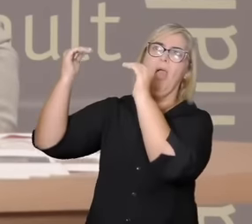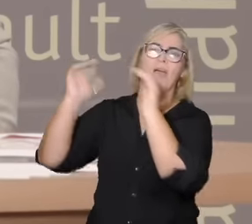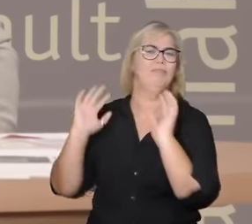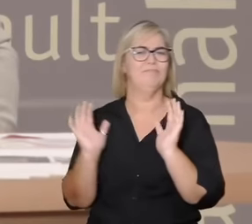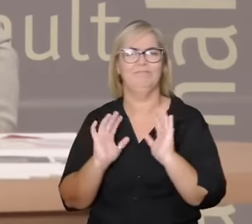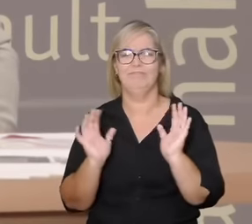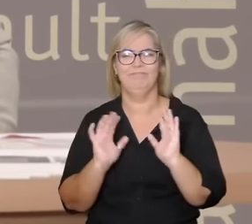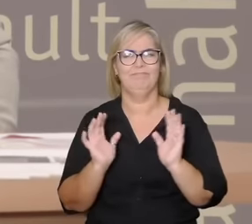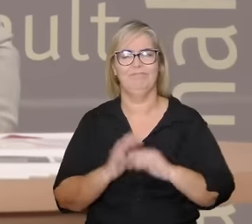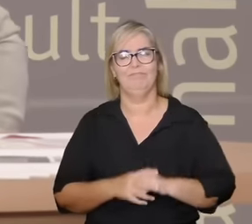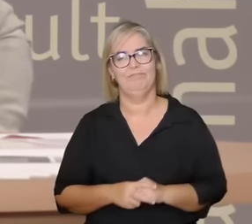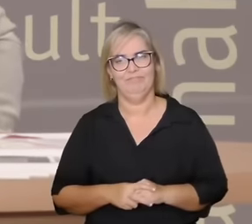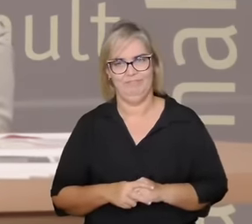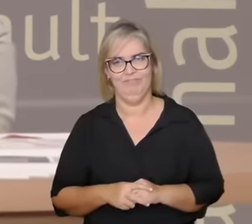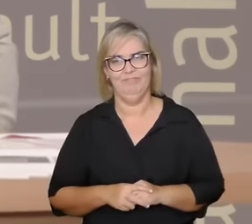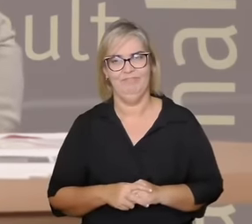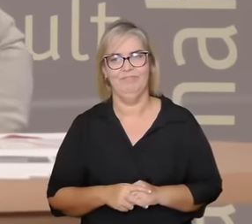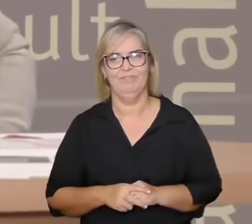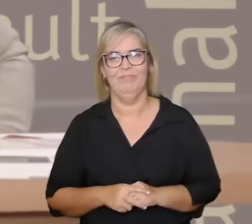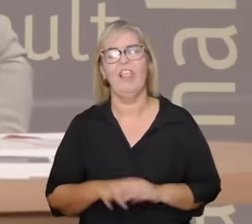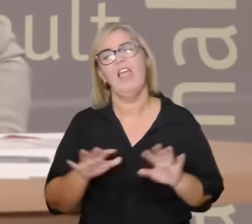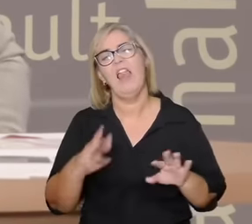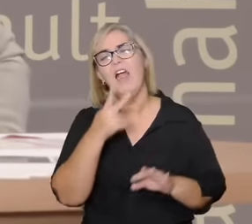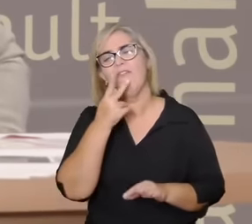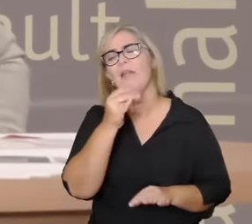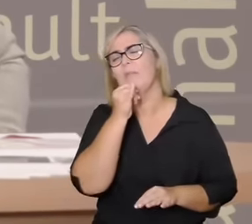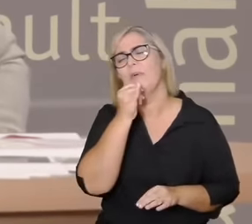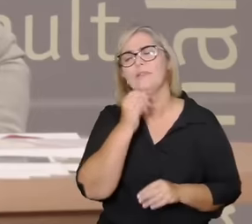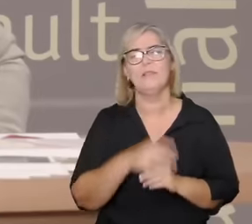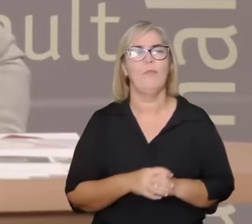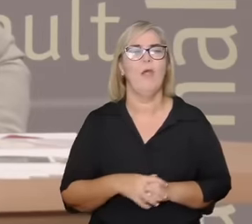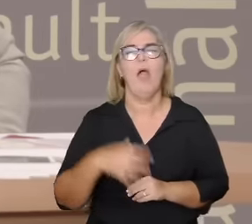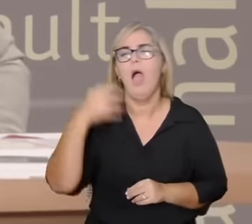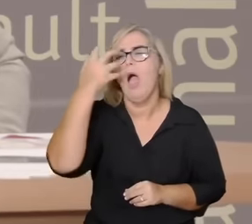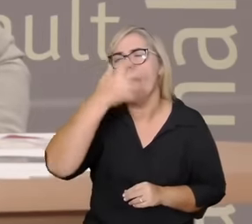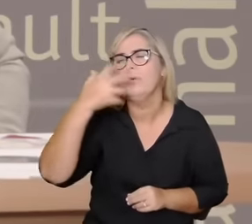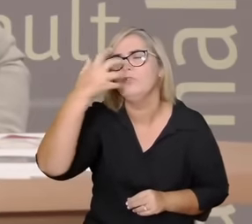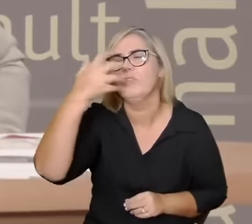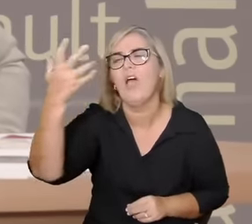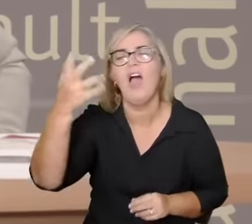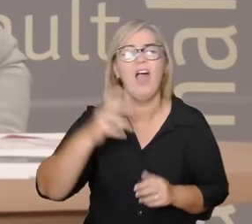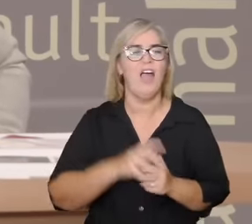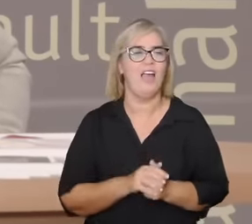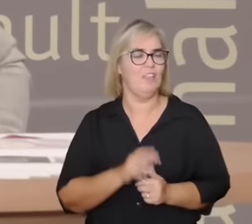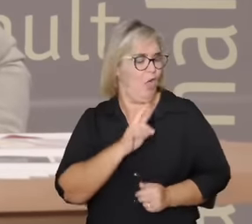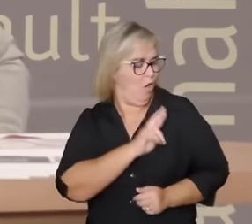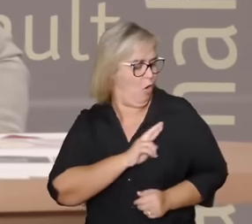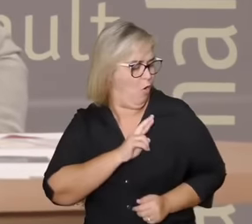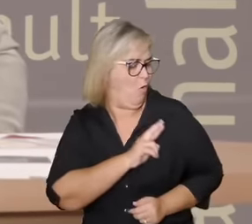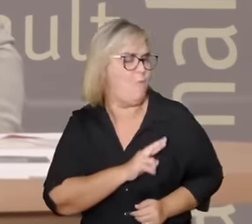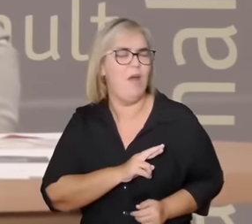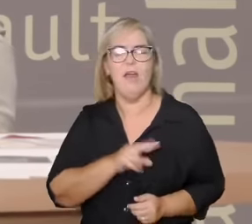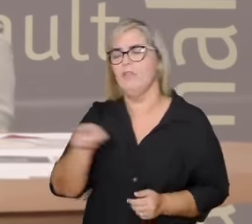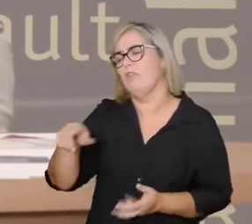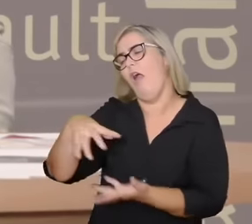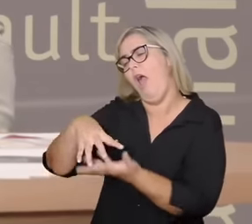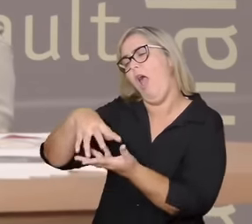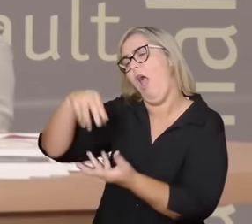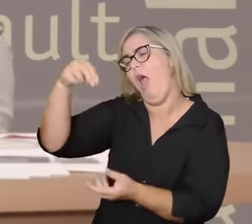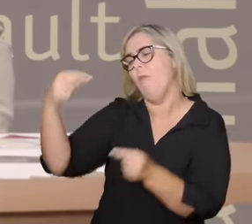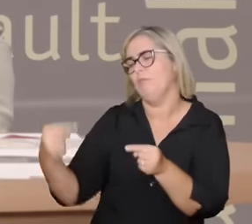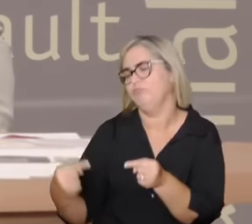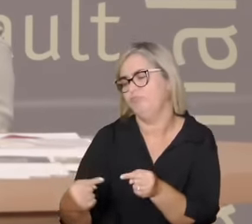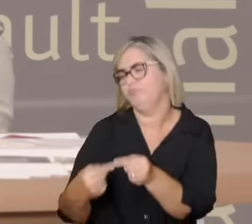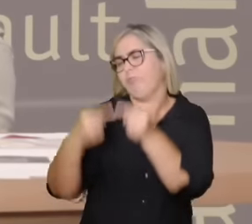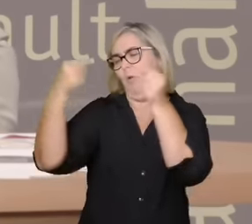faz uma crítica a ideia de estar apaixonado a ideia de romance a ideia de alma gêmea a noção de que o outro me completa o que